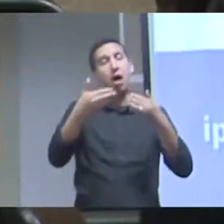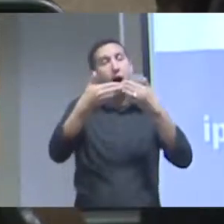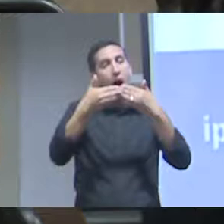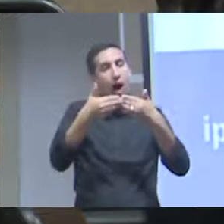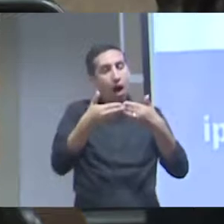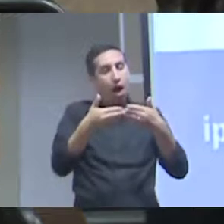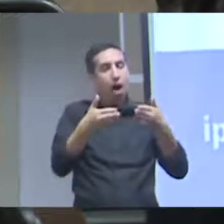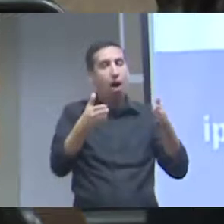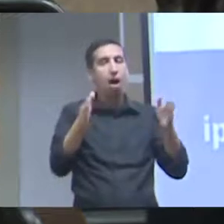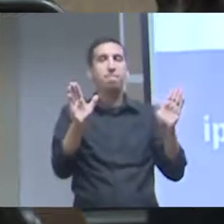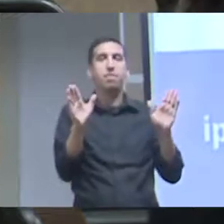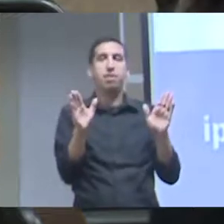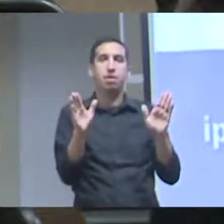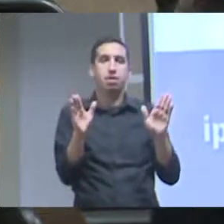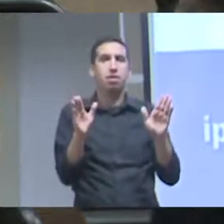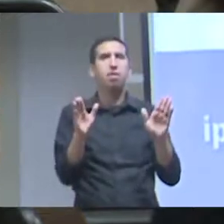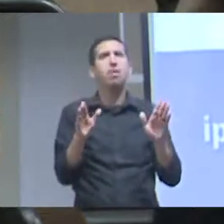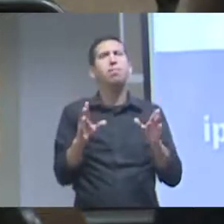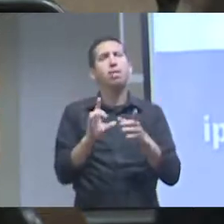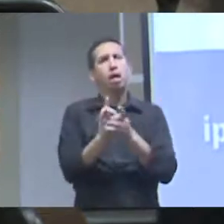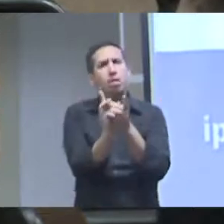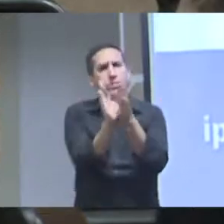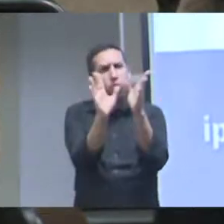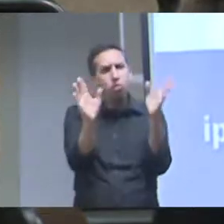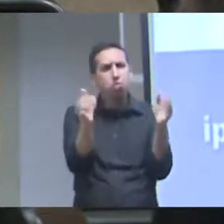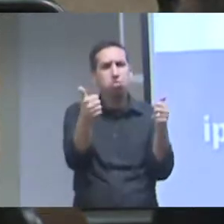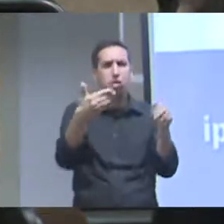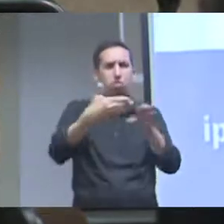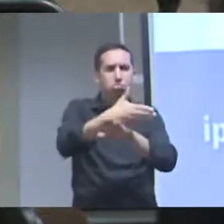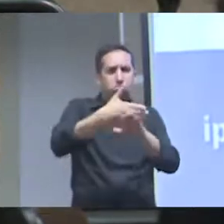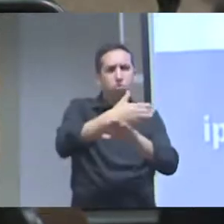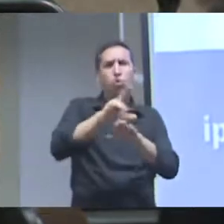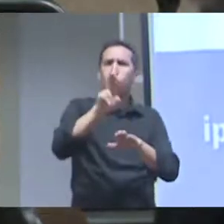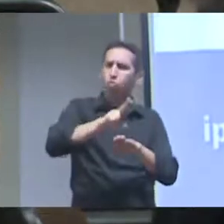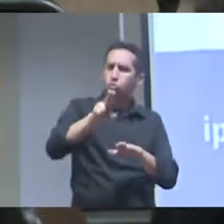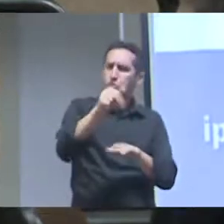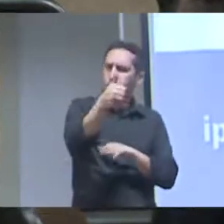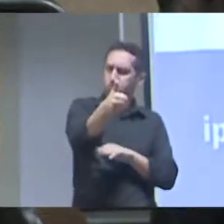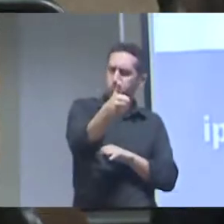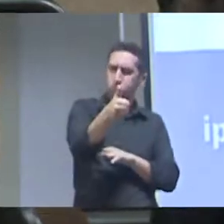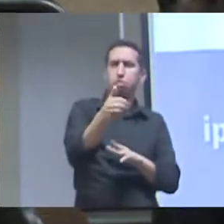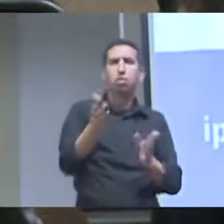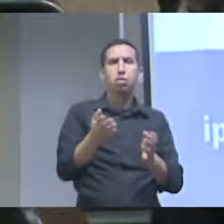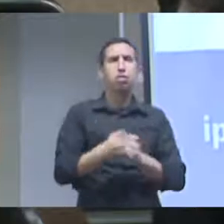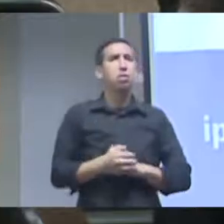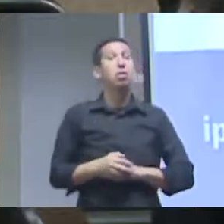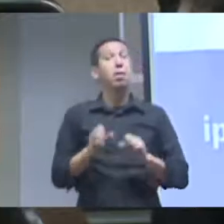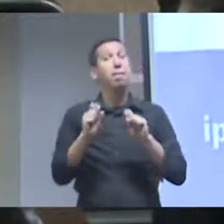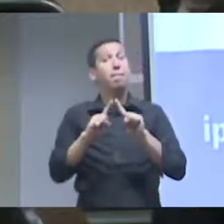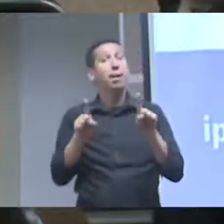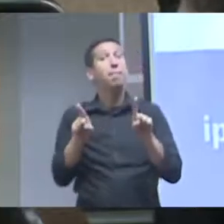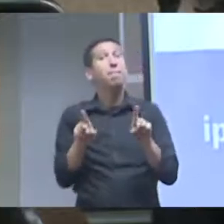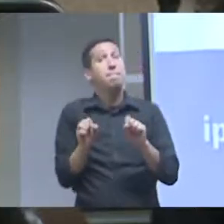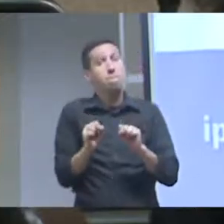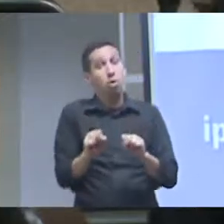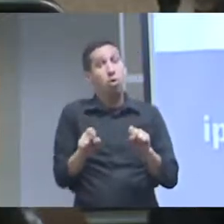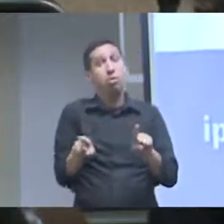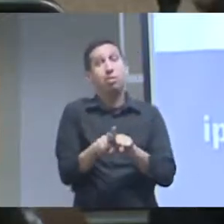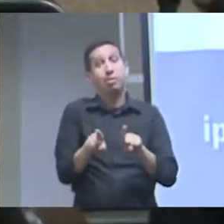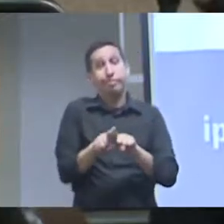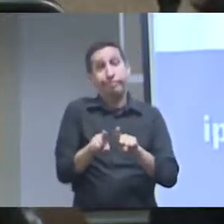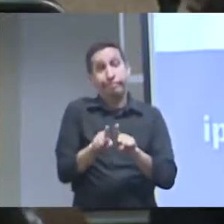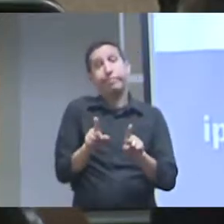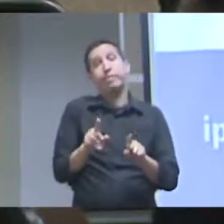para justamente democratizar o acesso para mais gente poder usar e como muitas vezes a abertura também pode aumentar a